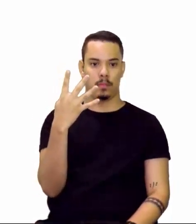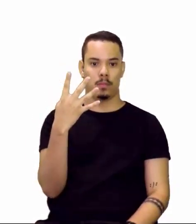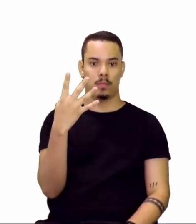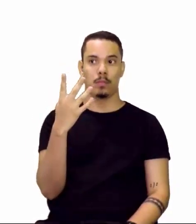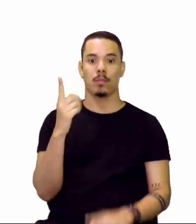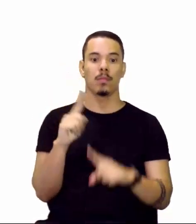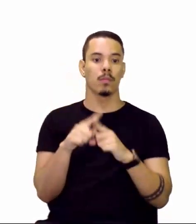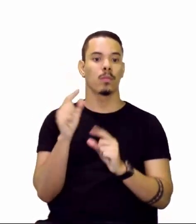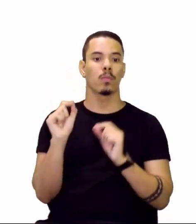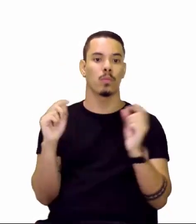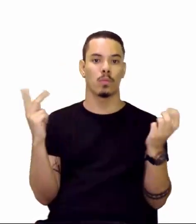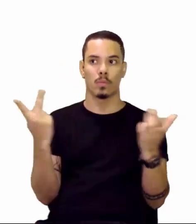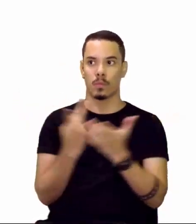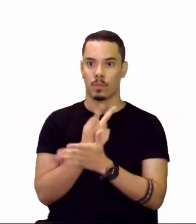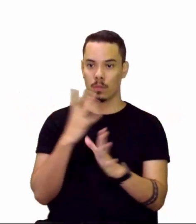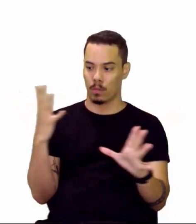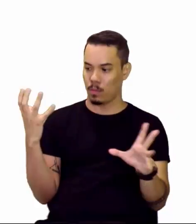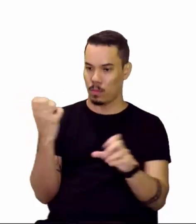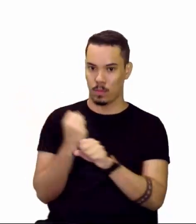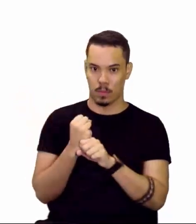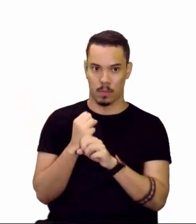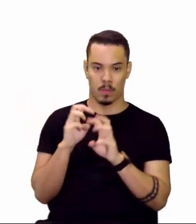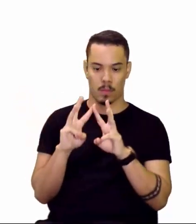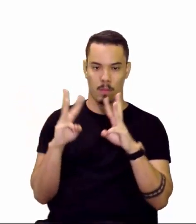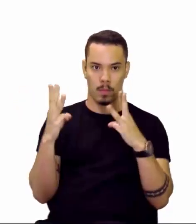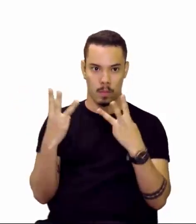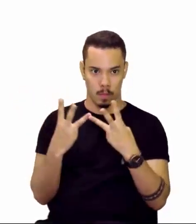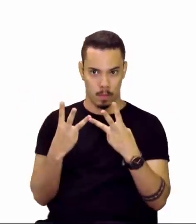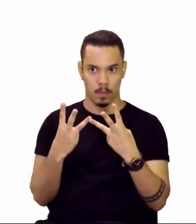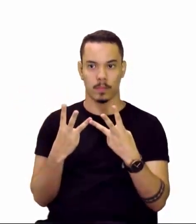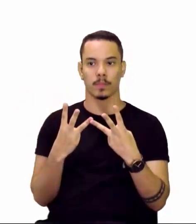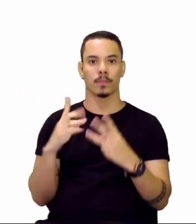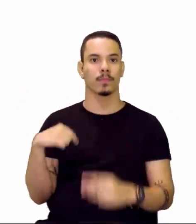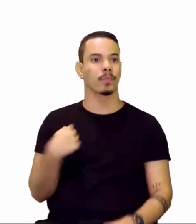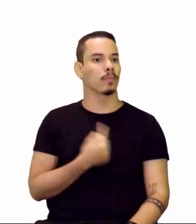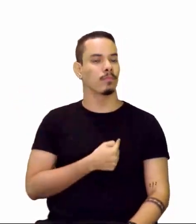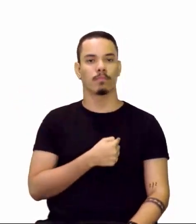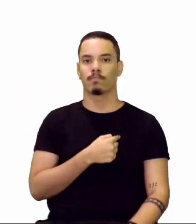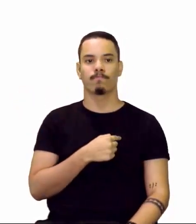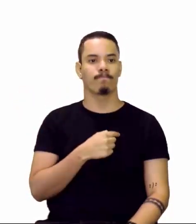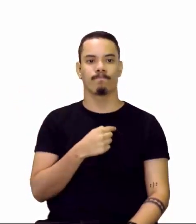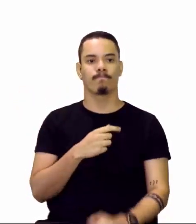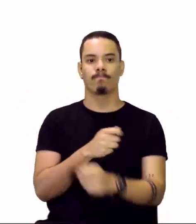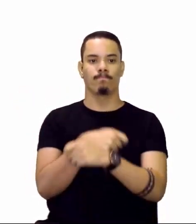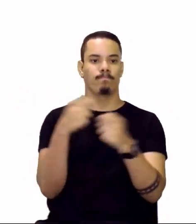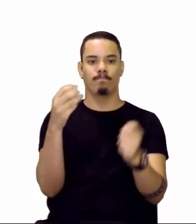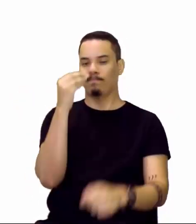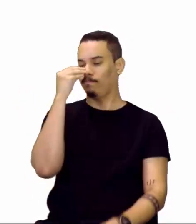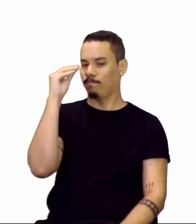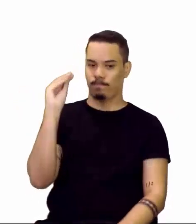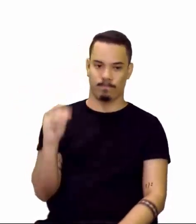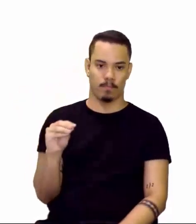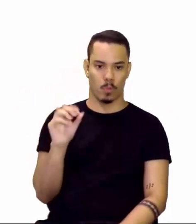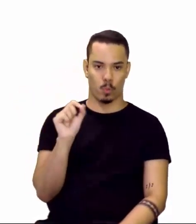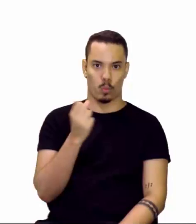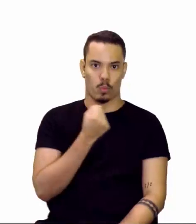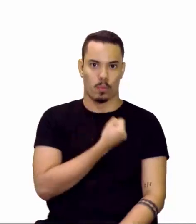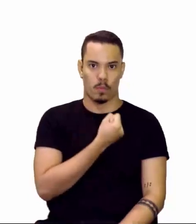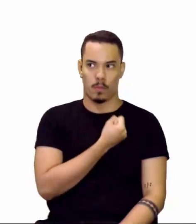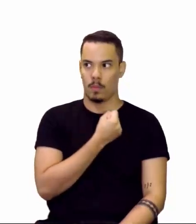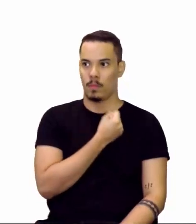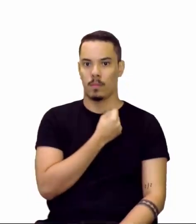que no cálculo da massa atômica, nós não consideramos o número de elétrons,